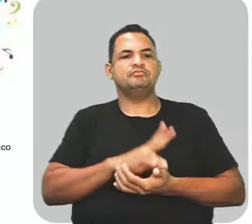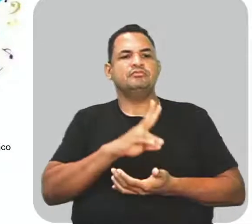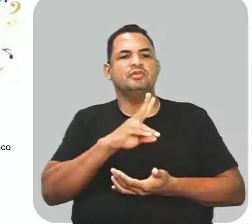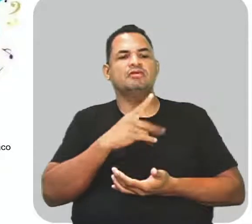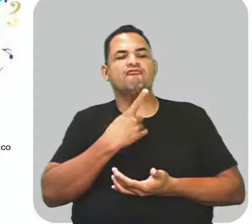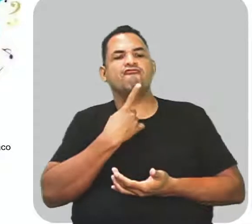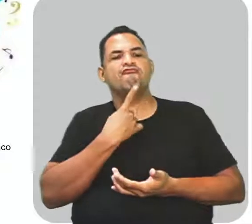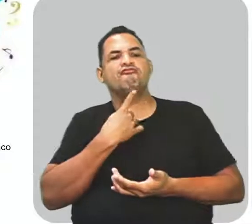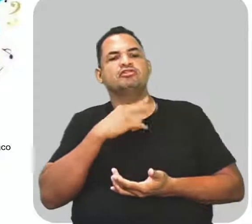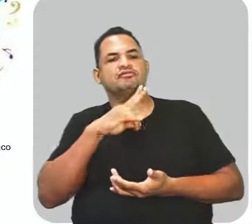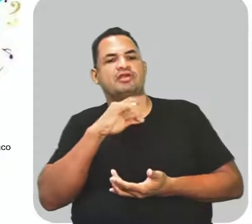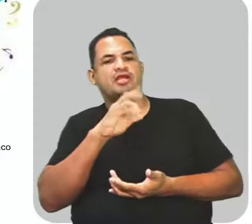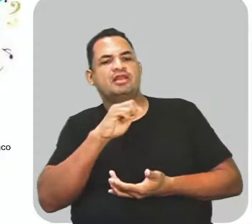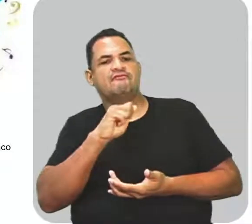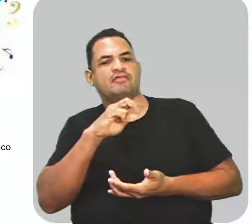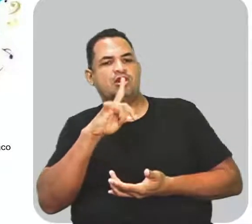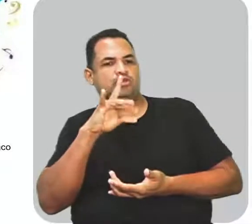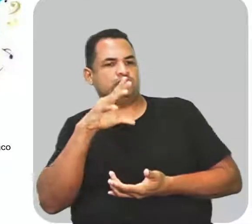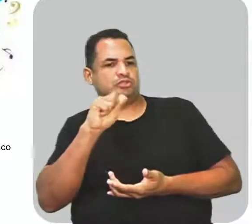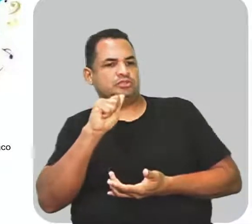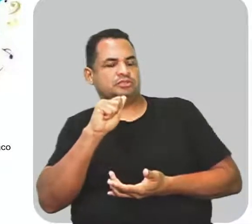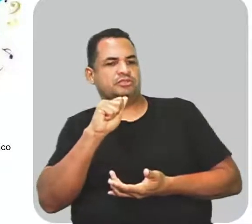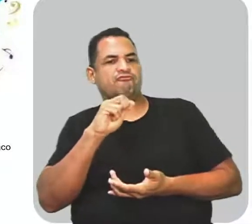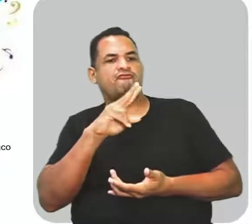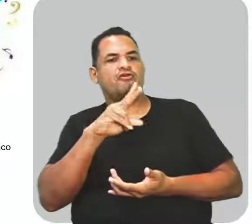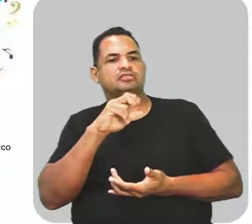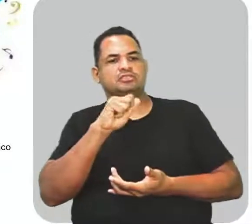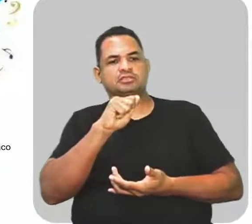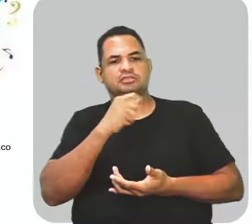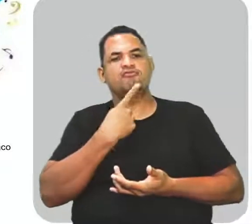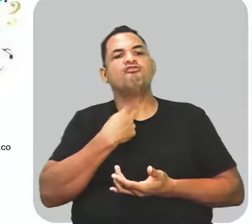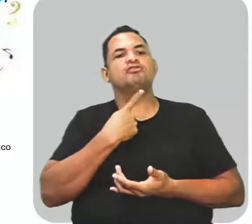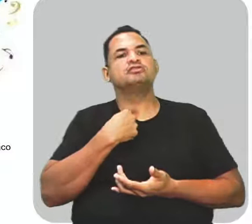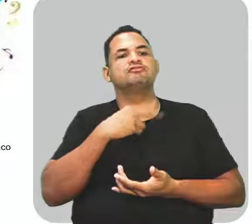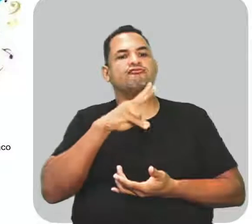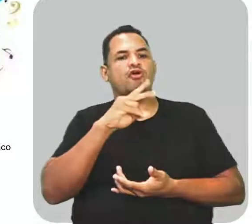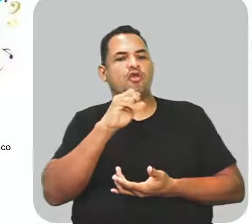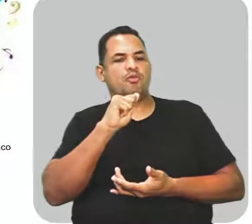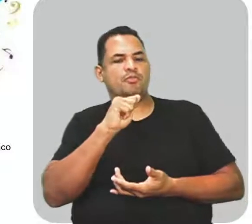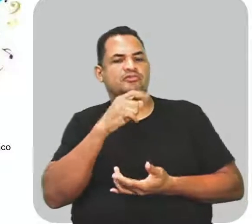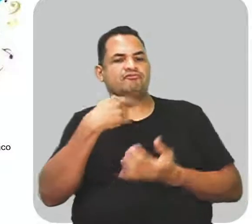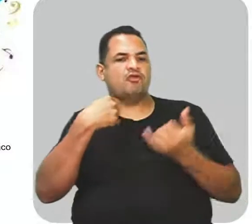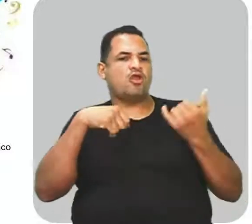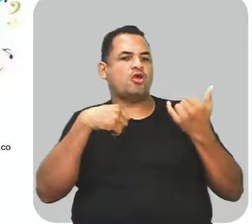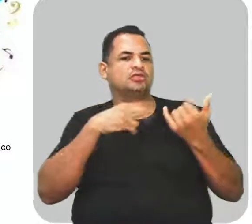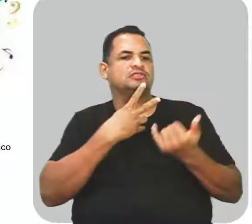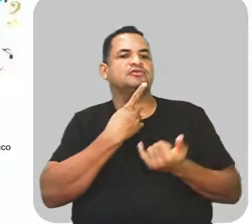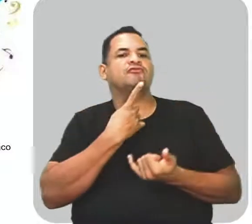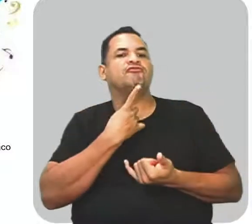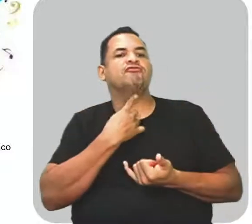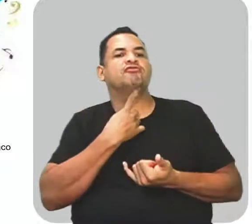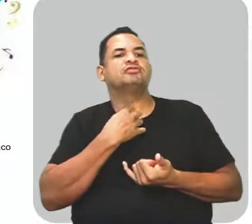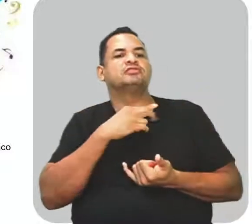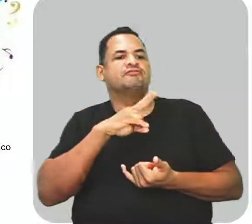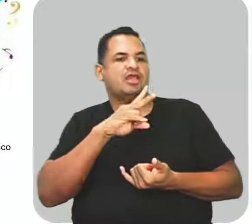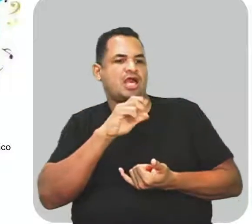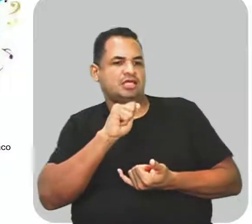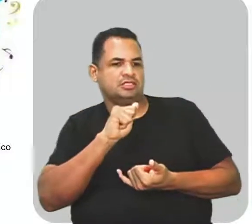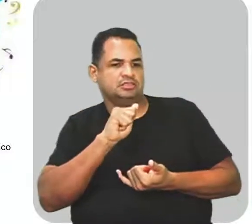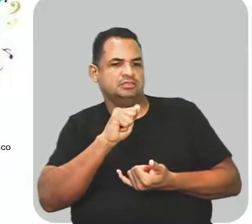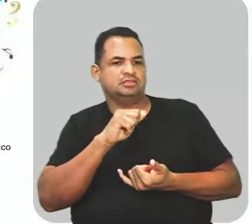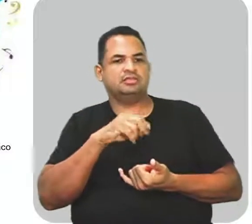Vozes veladas, veludosas, vozes. Volúpias dos violões, vozes